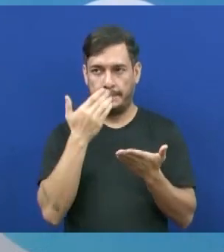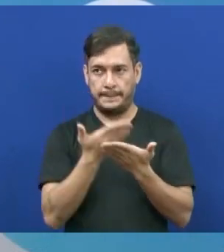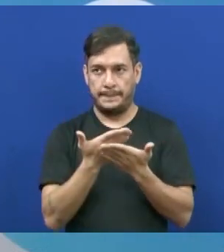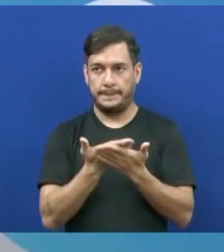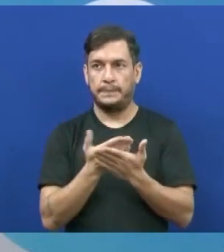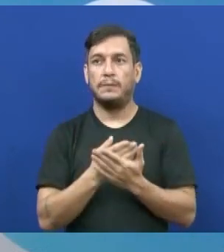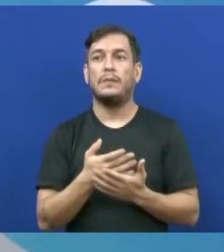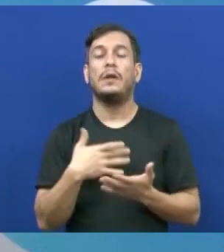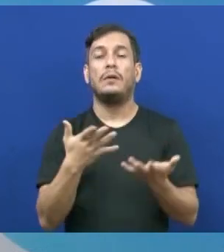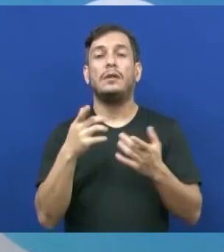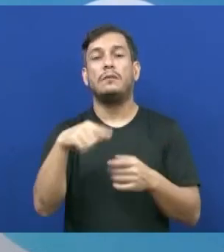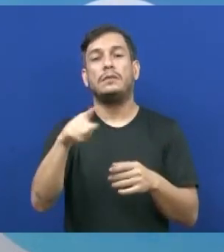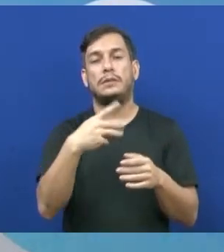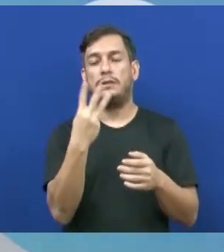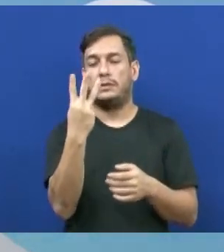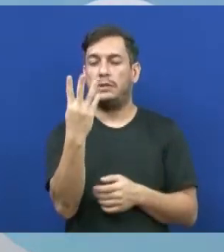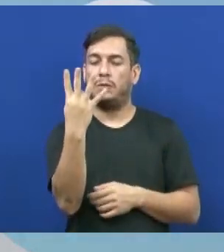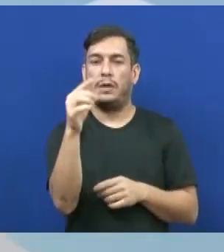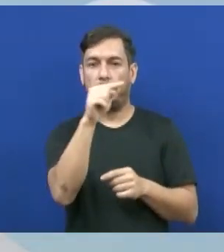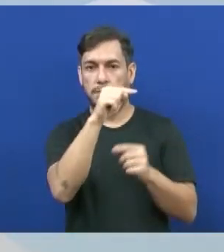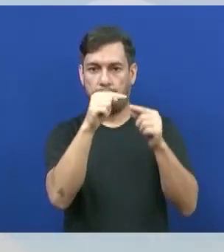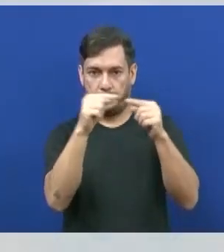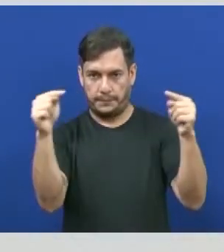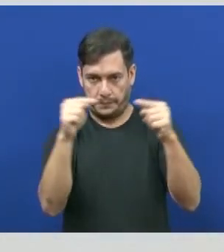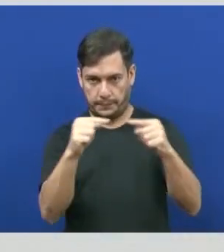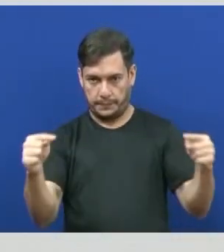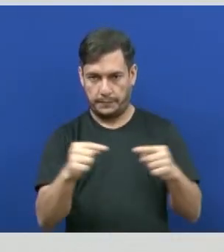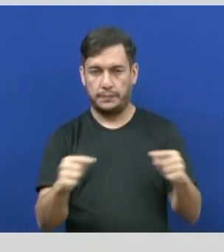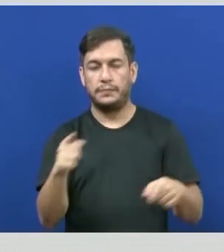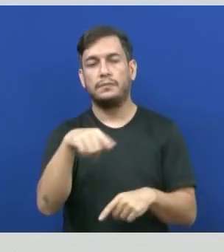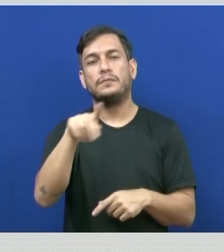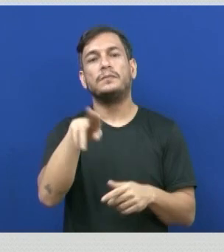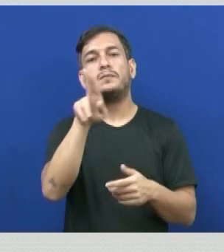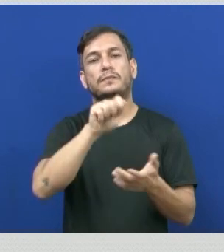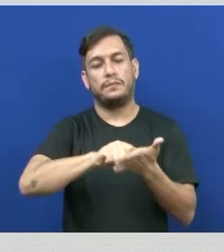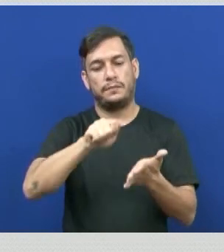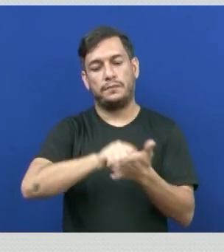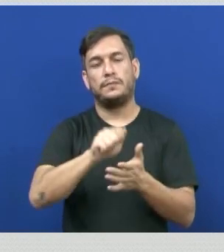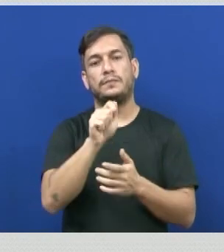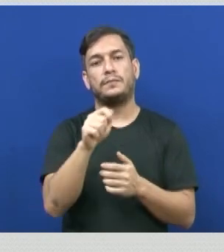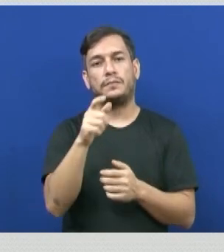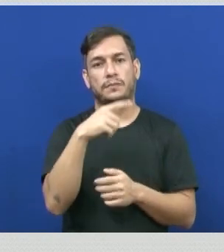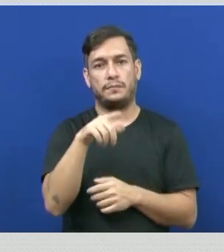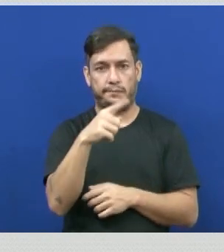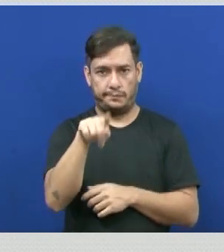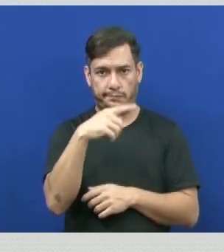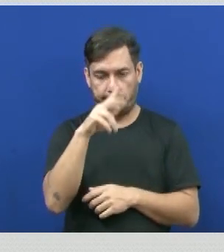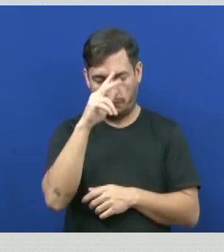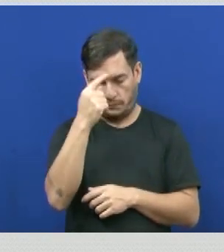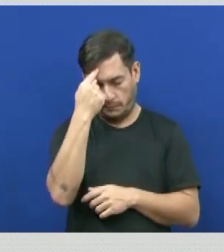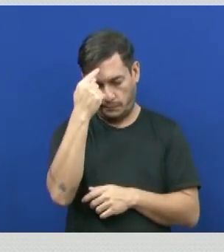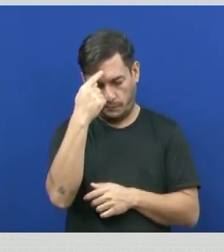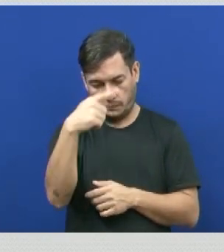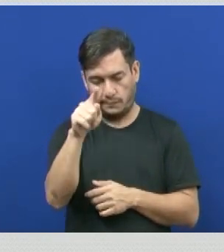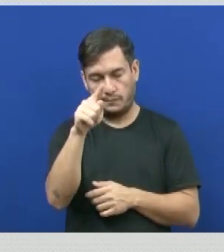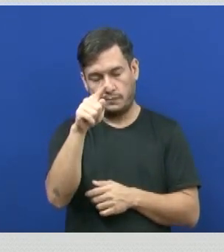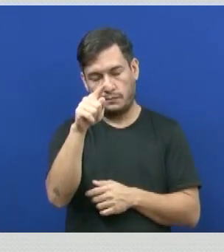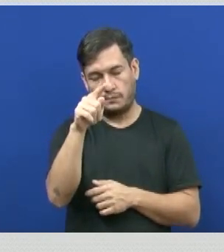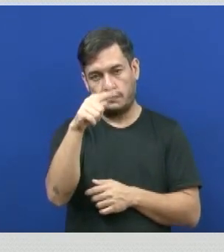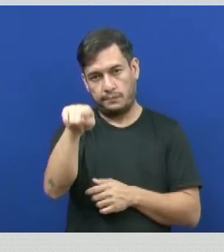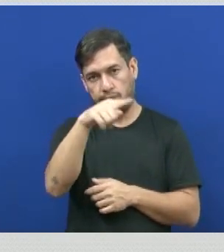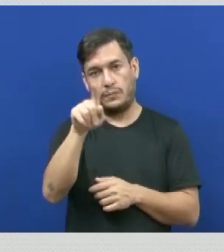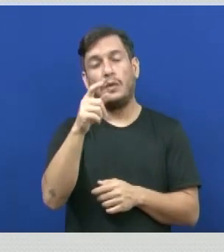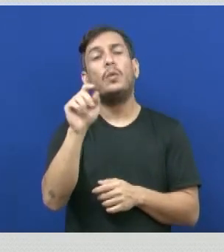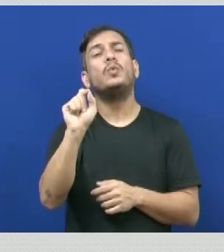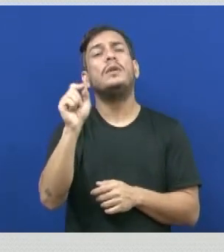queria que vocês, em três ou quatro linhas no caderno de vocês, vocês escrevessem com as palavras de vocês o que vocês entendem